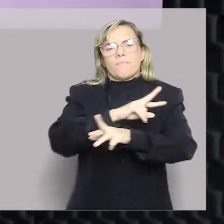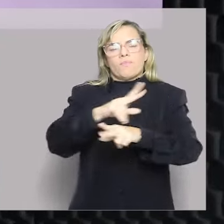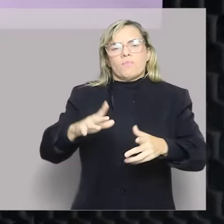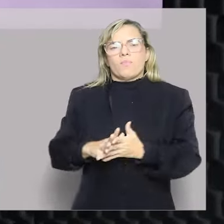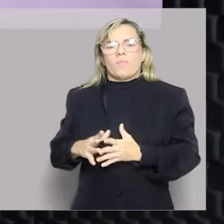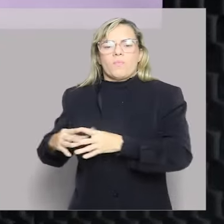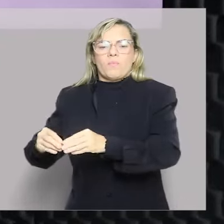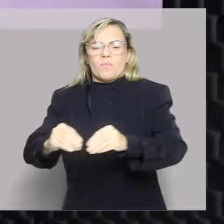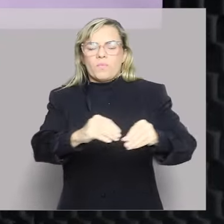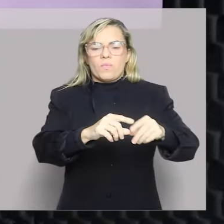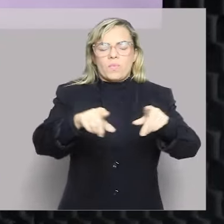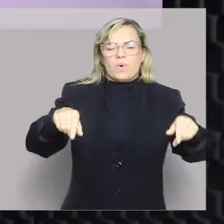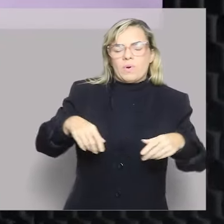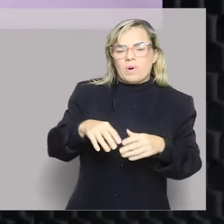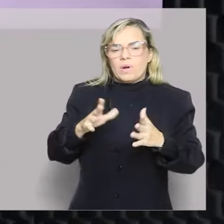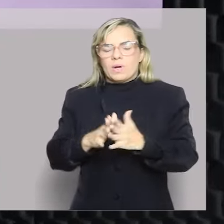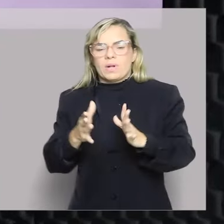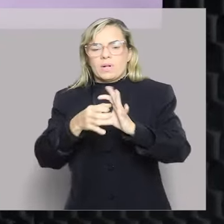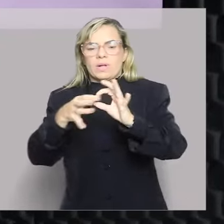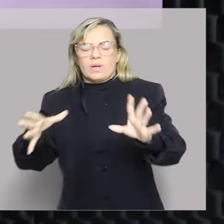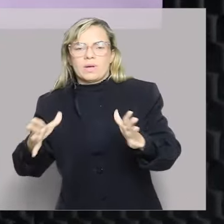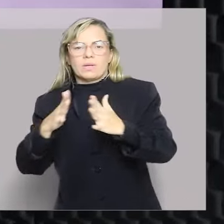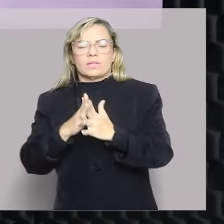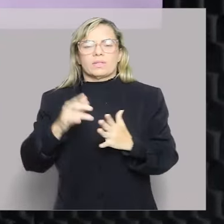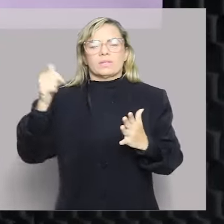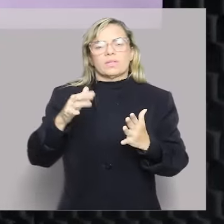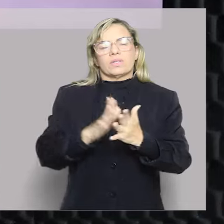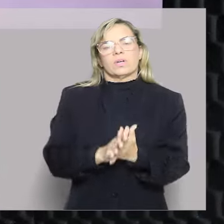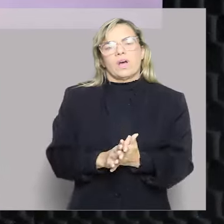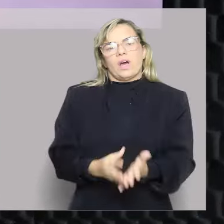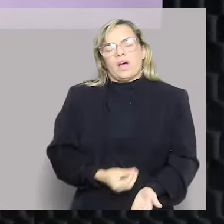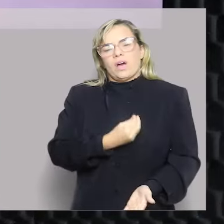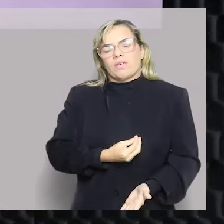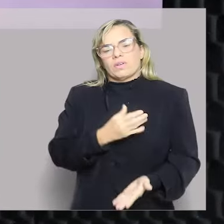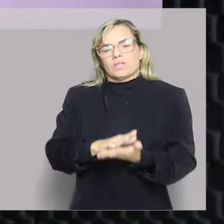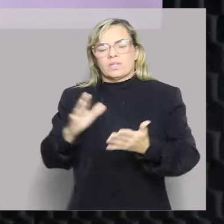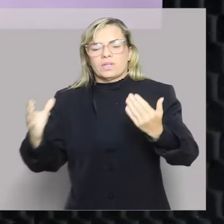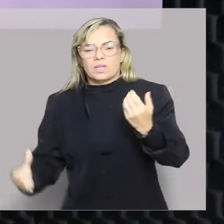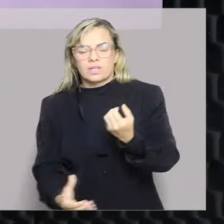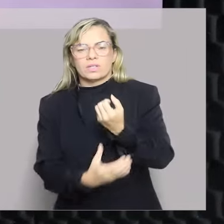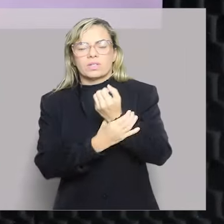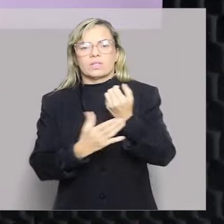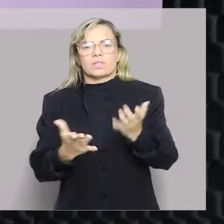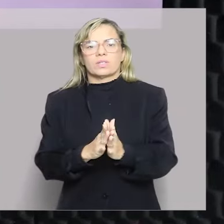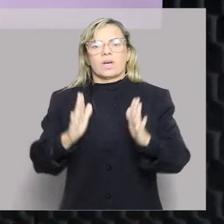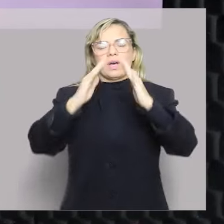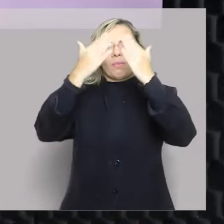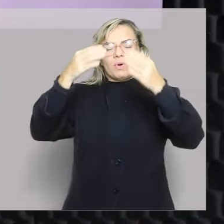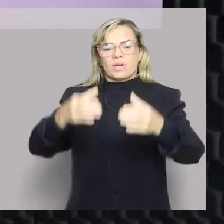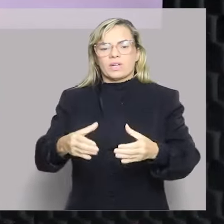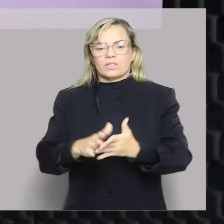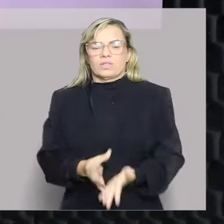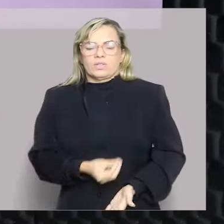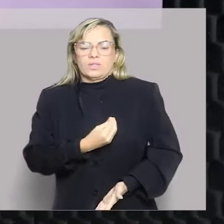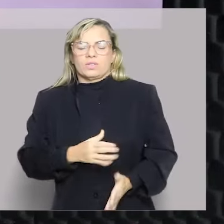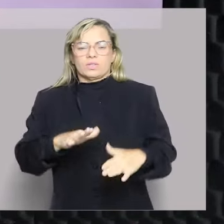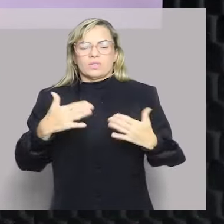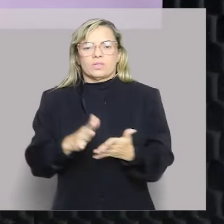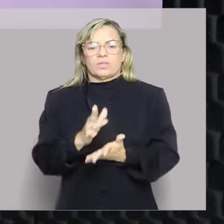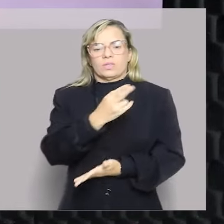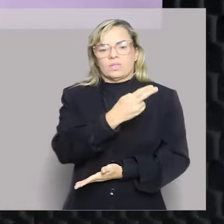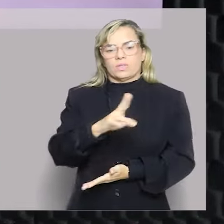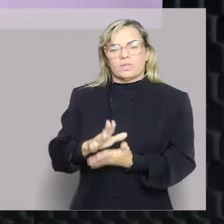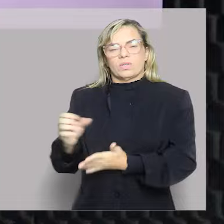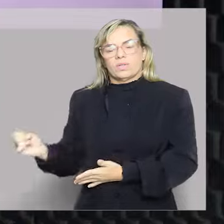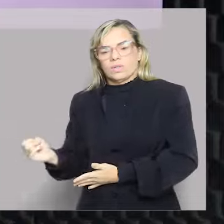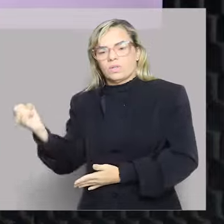liberdade, segurança, direito à vida, direito à moradia. Esses direitos, que são chamados de